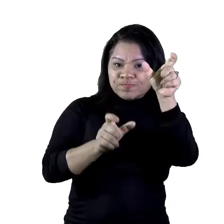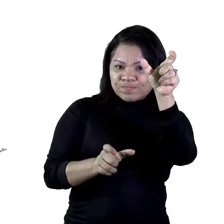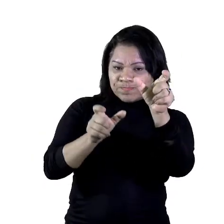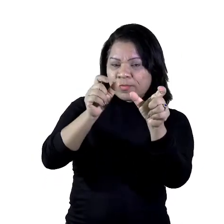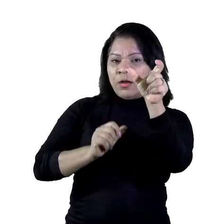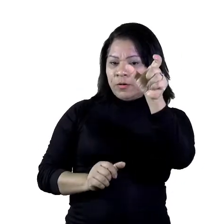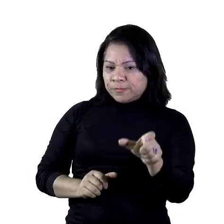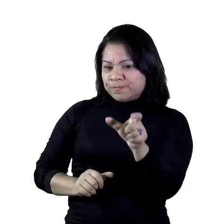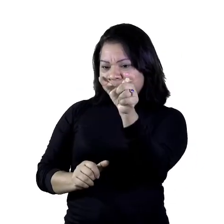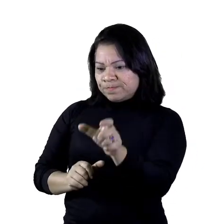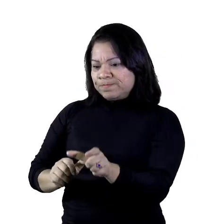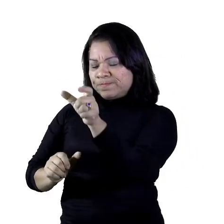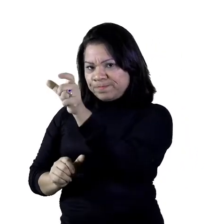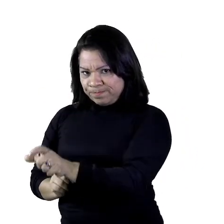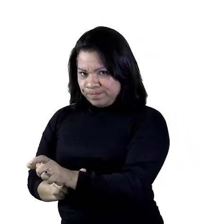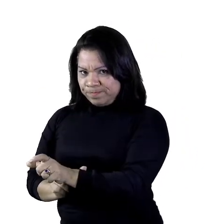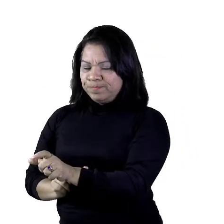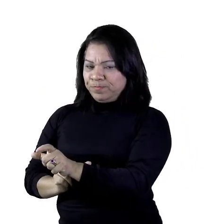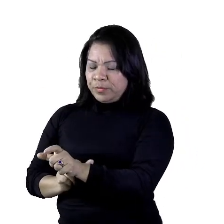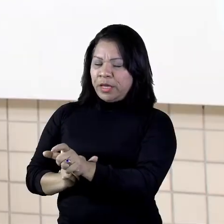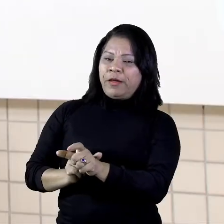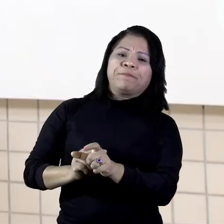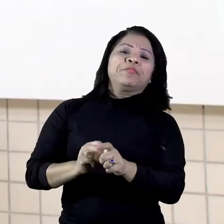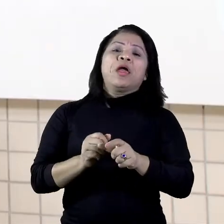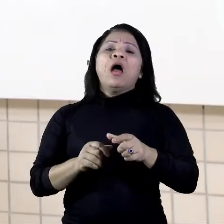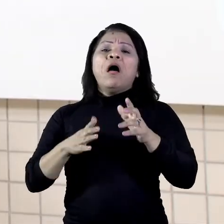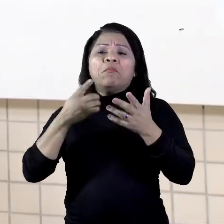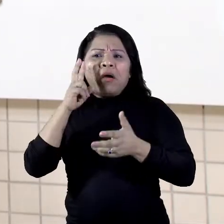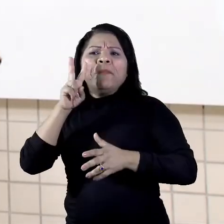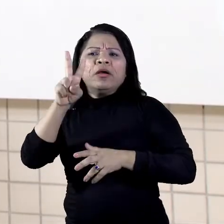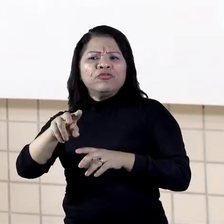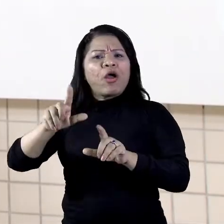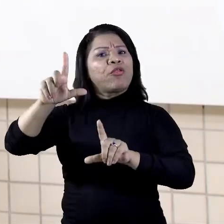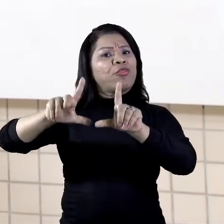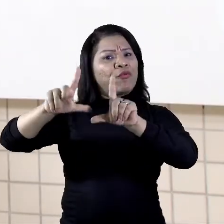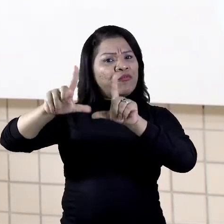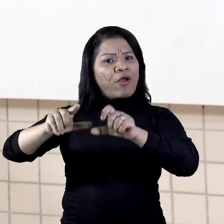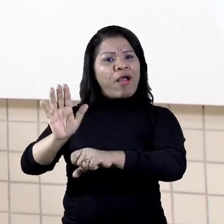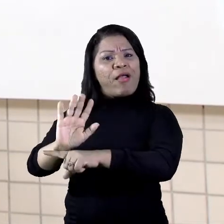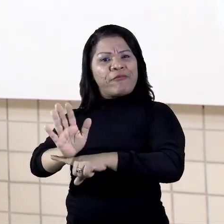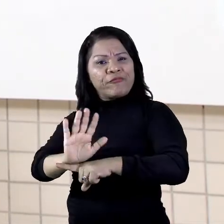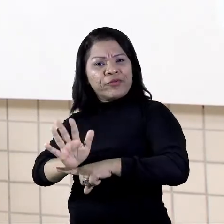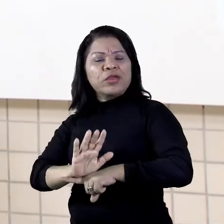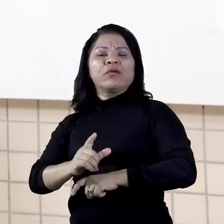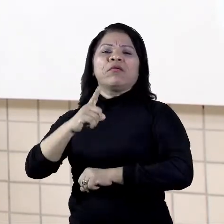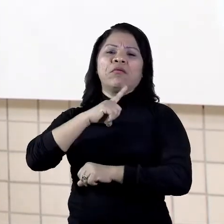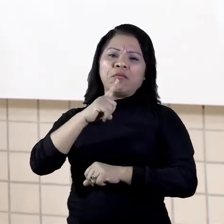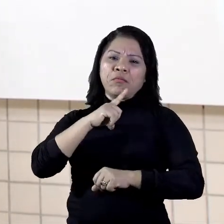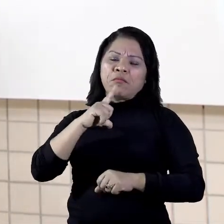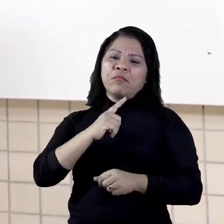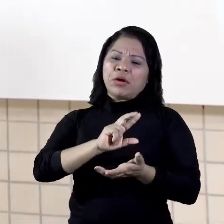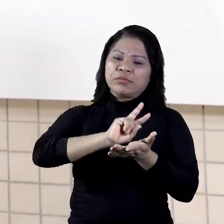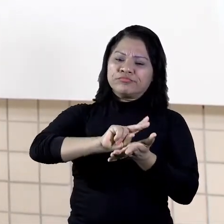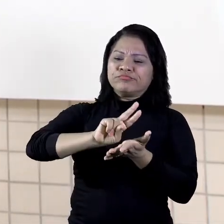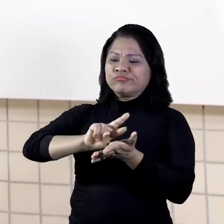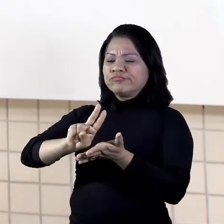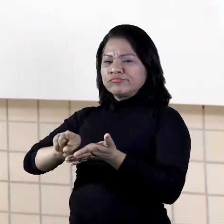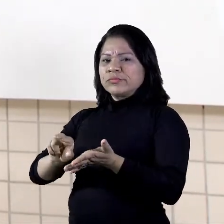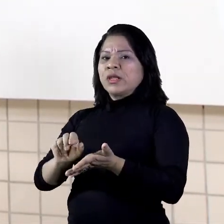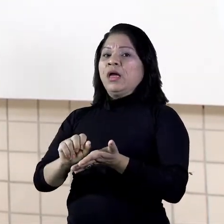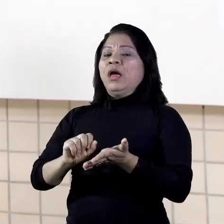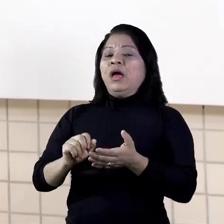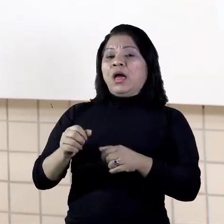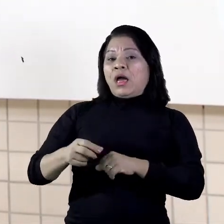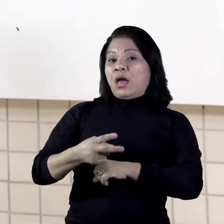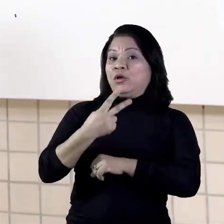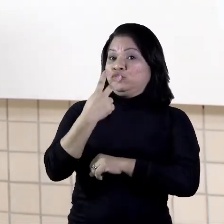filme, tudo aquilo ali é um texto dramático, ok? Que tem ali dois ou mais personagens. E nós